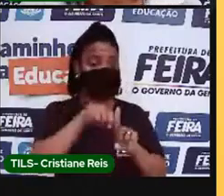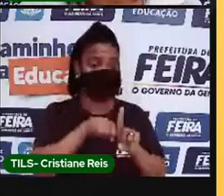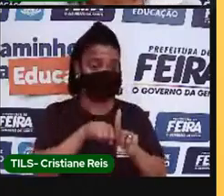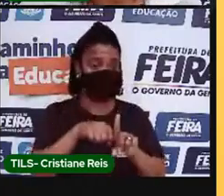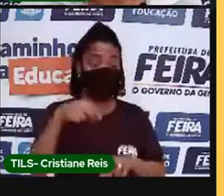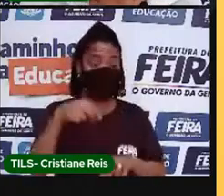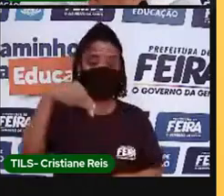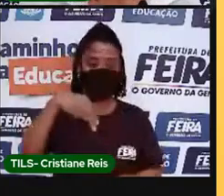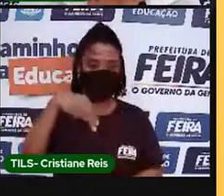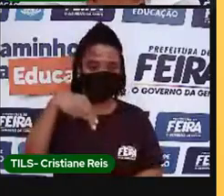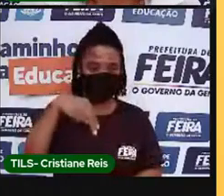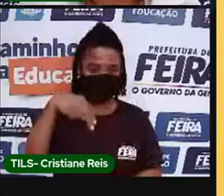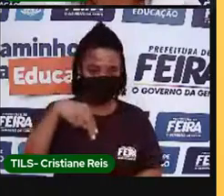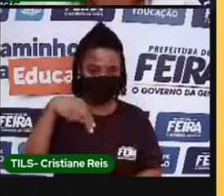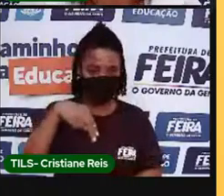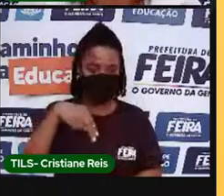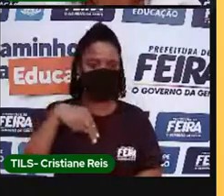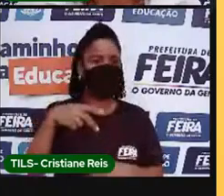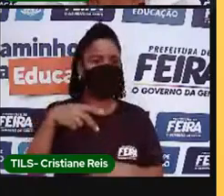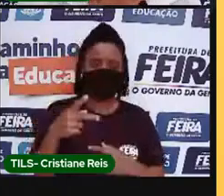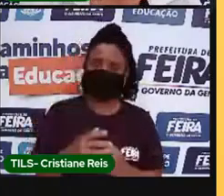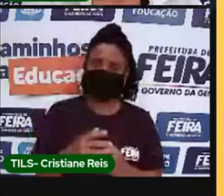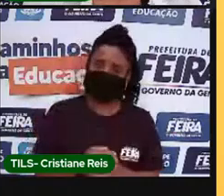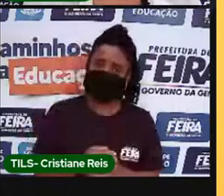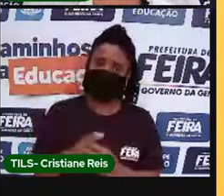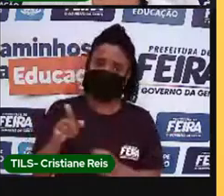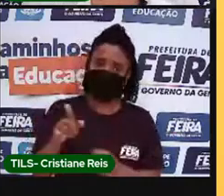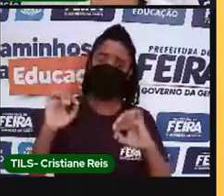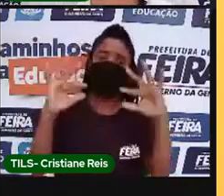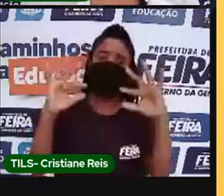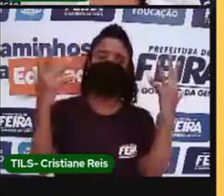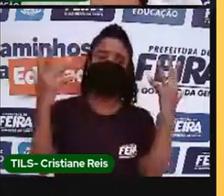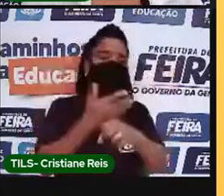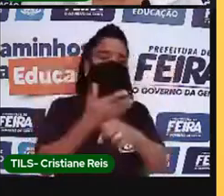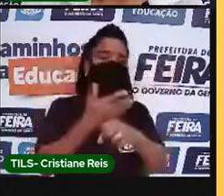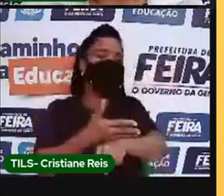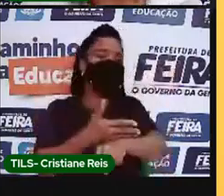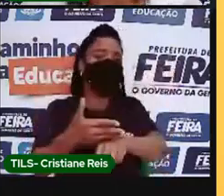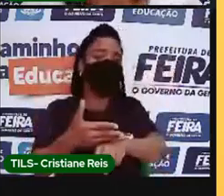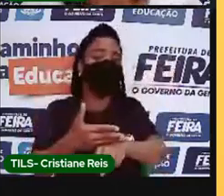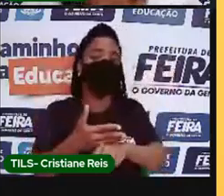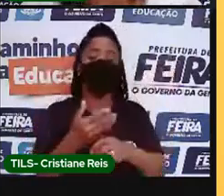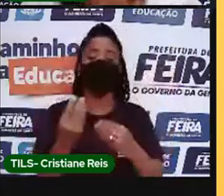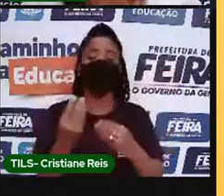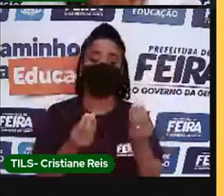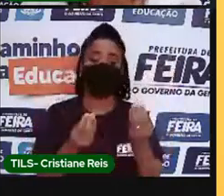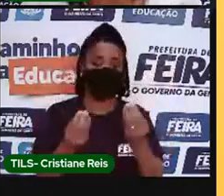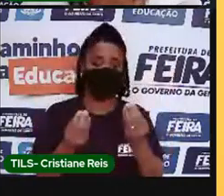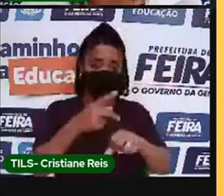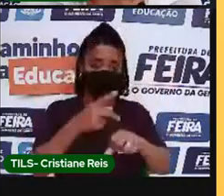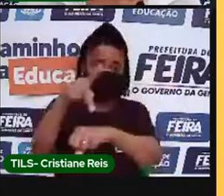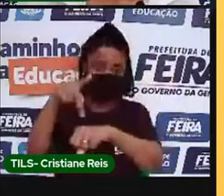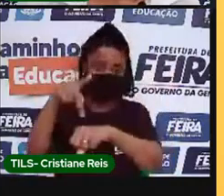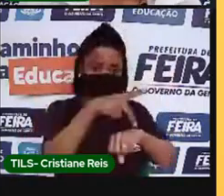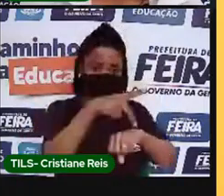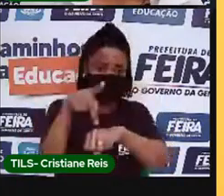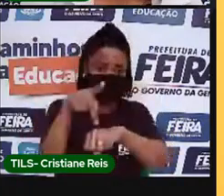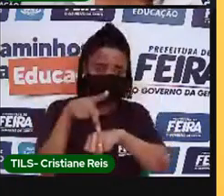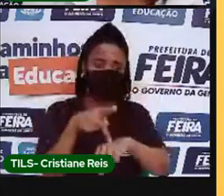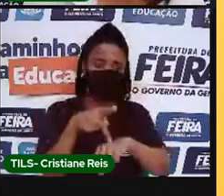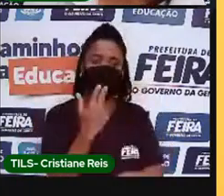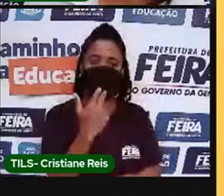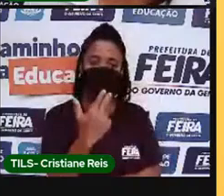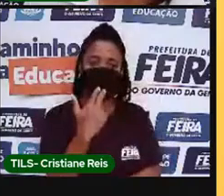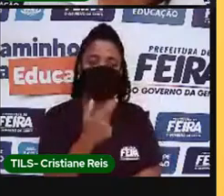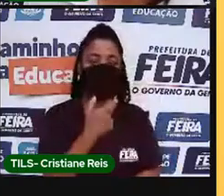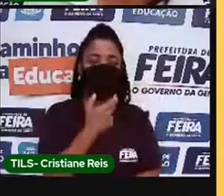É um momento que pessoas de países que falam inglês se reúnem